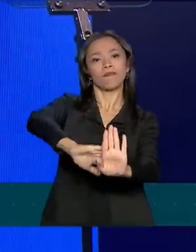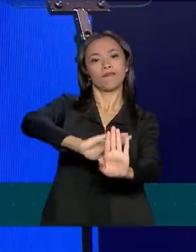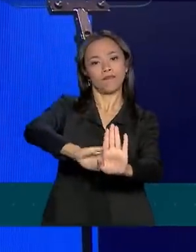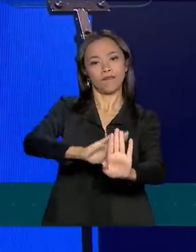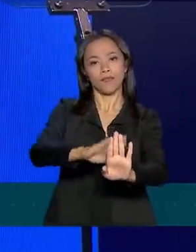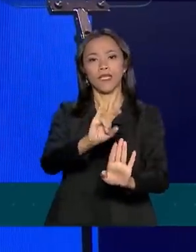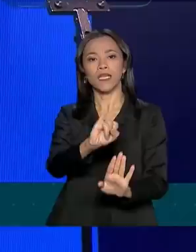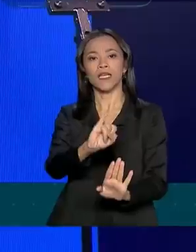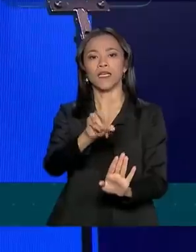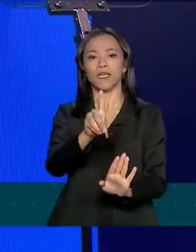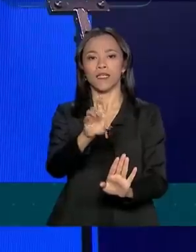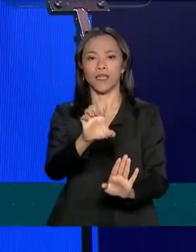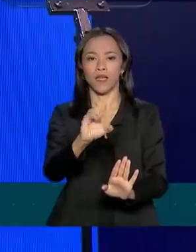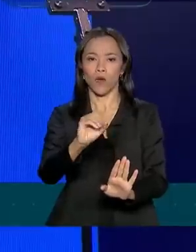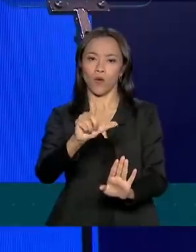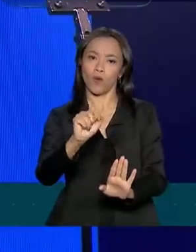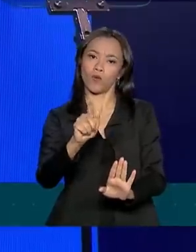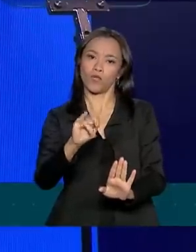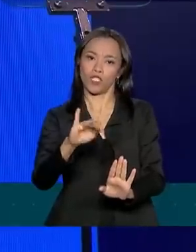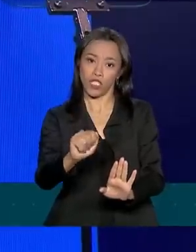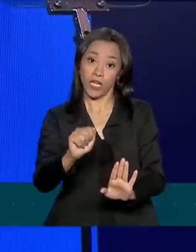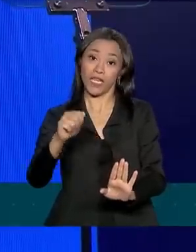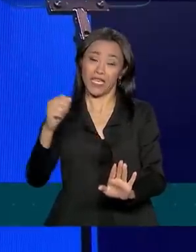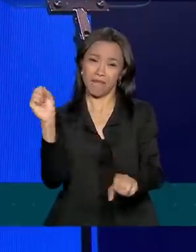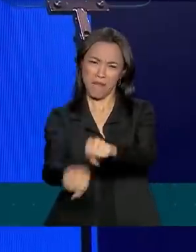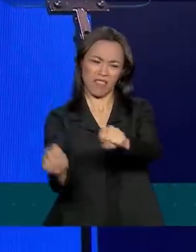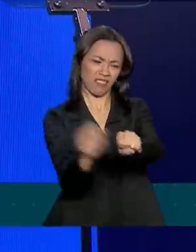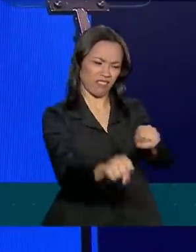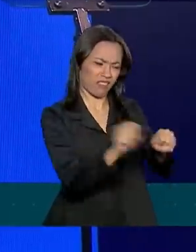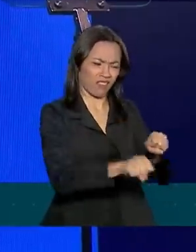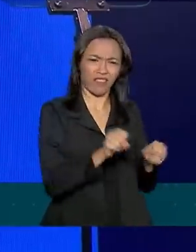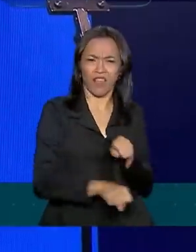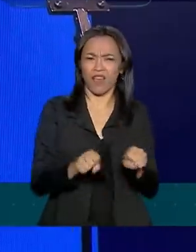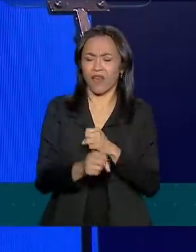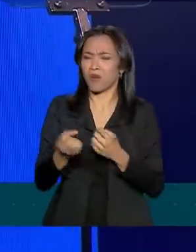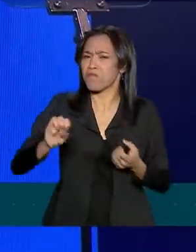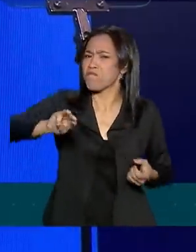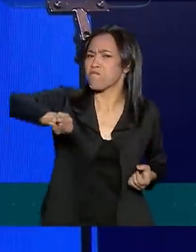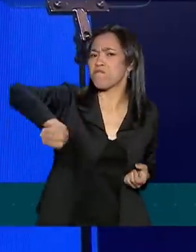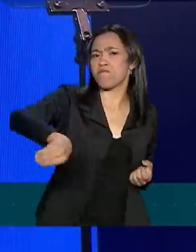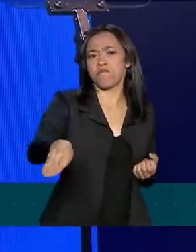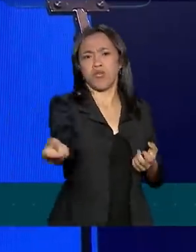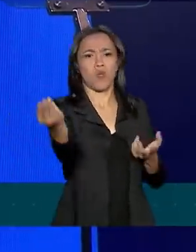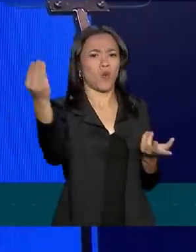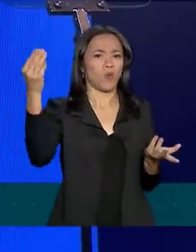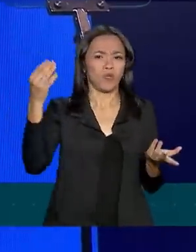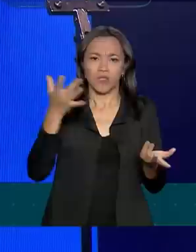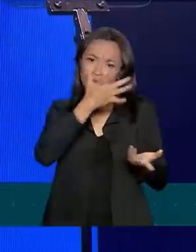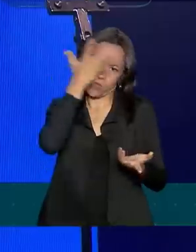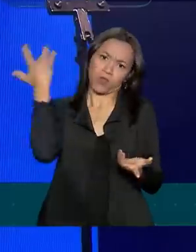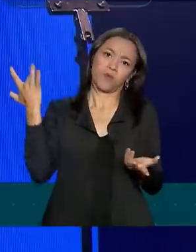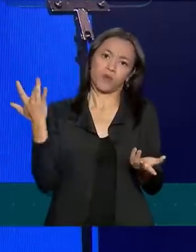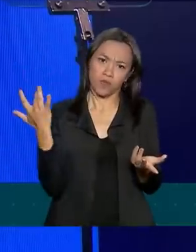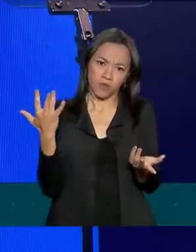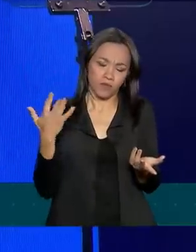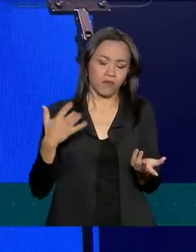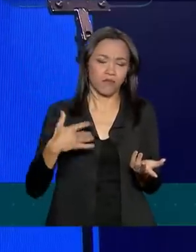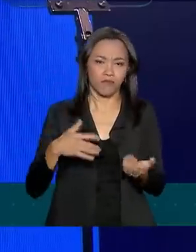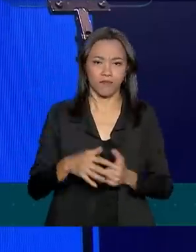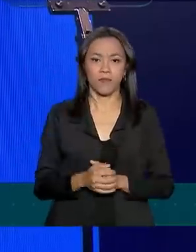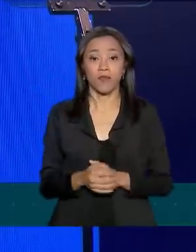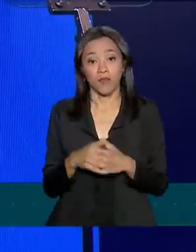e que tiraram a liberdade de dezenas ou centenas de milhões. Então, nós aqui todos